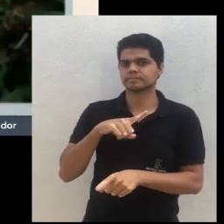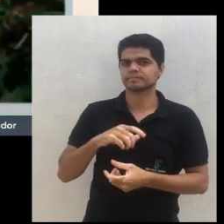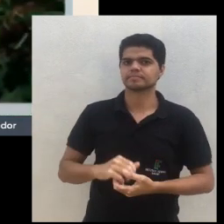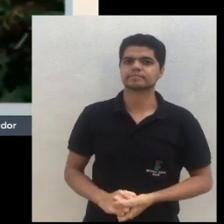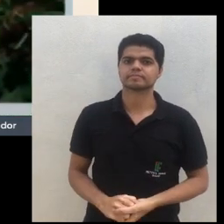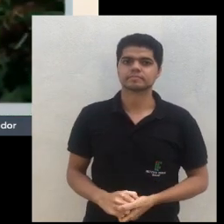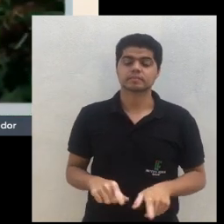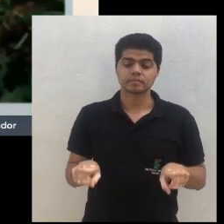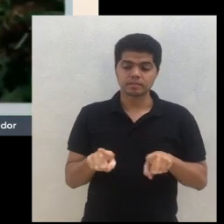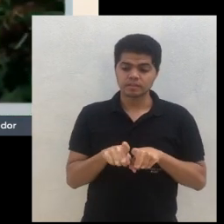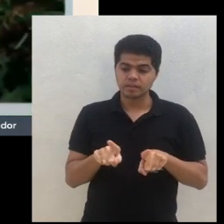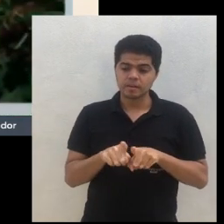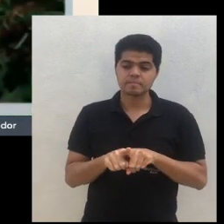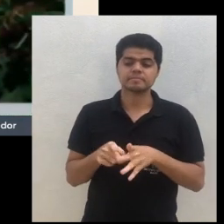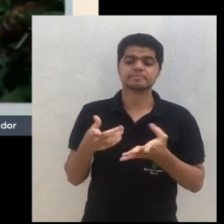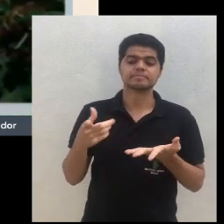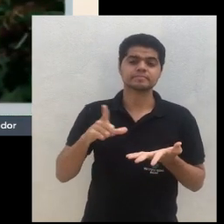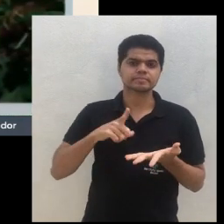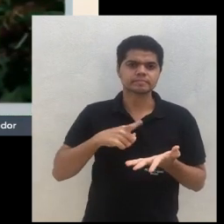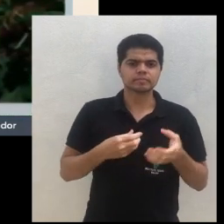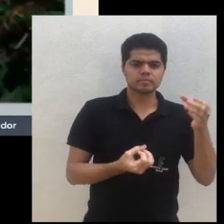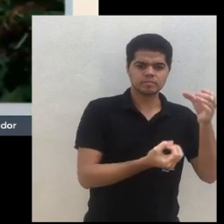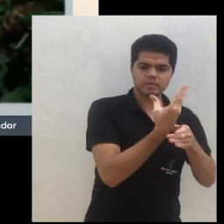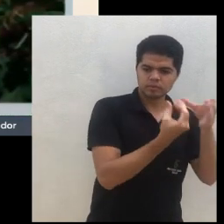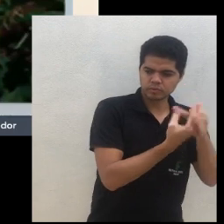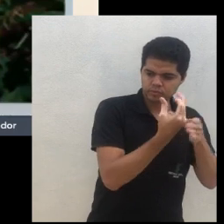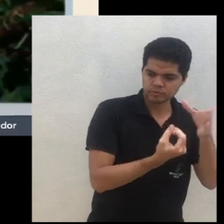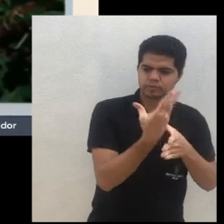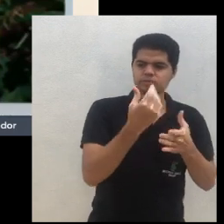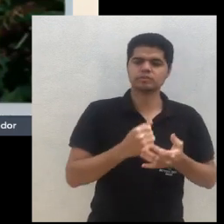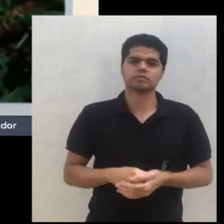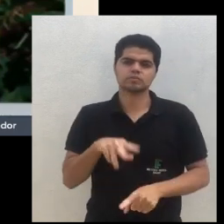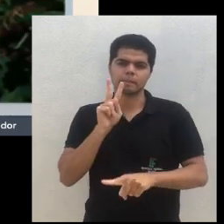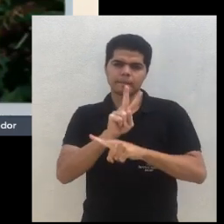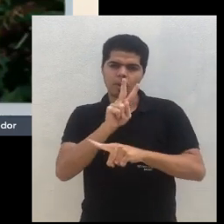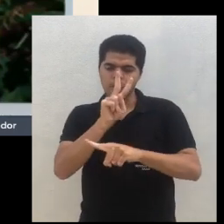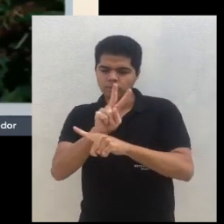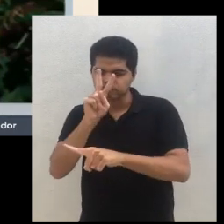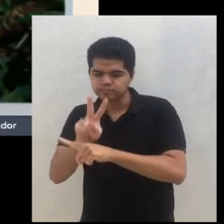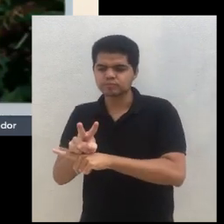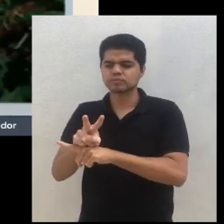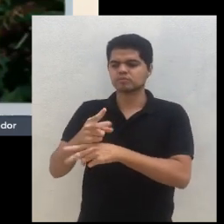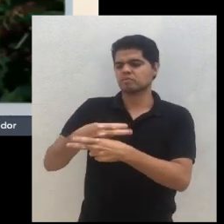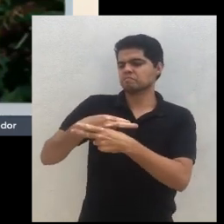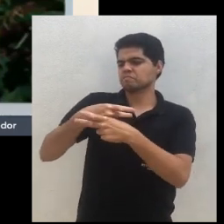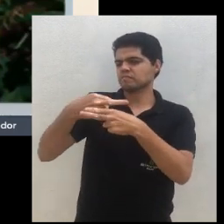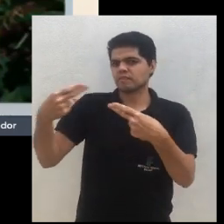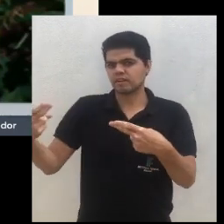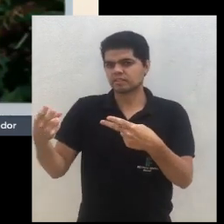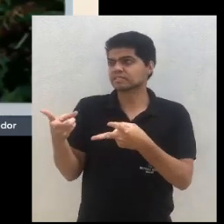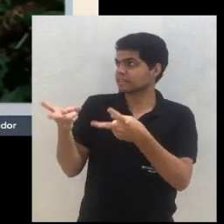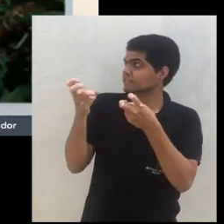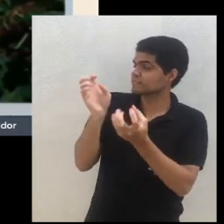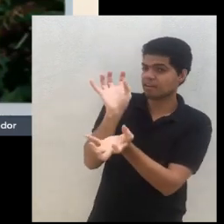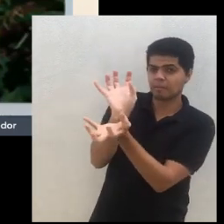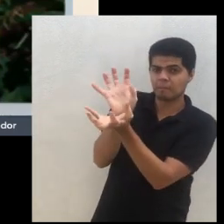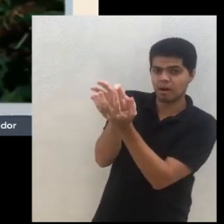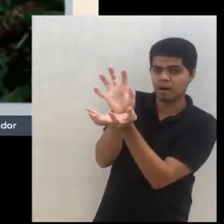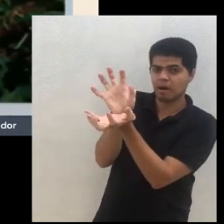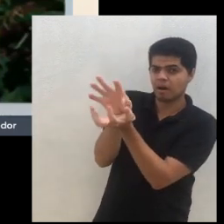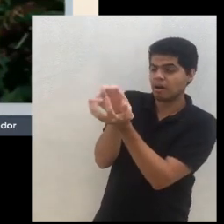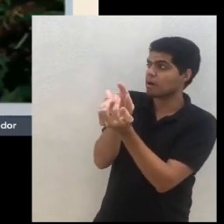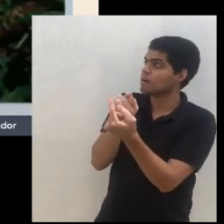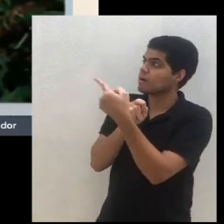Você pode ter também um sistema aí, produtivo, protetivo, misto. Então, vocês estão vendo essa imagem aí com o jacaré, é na